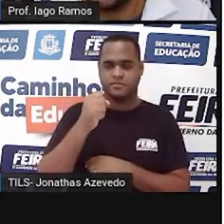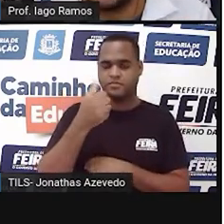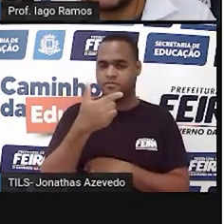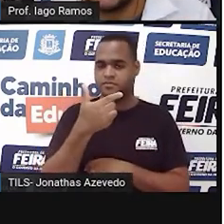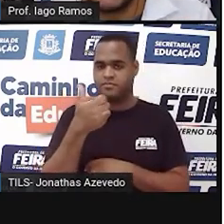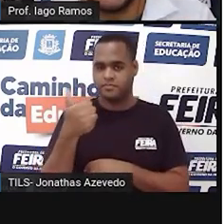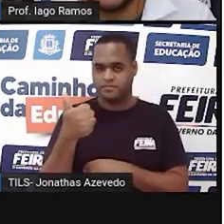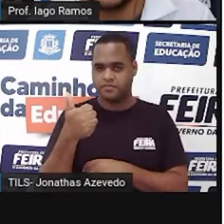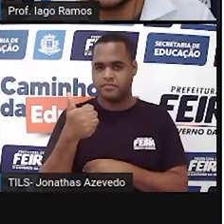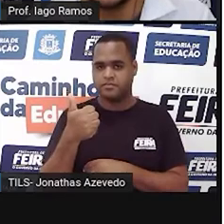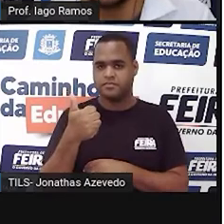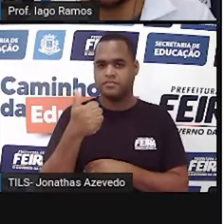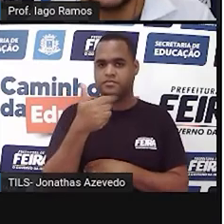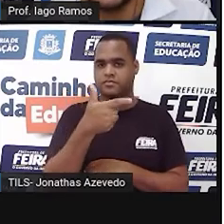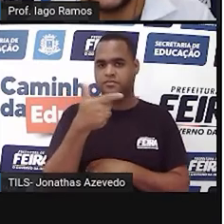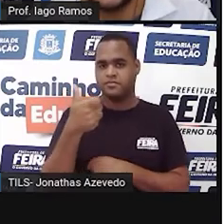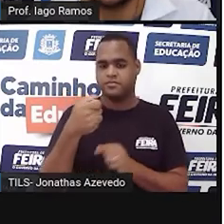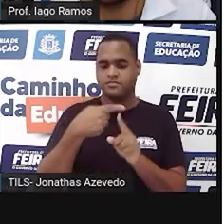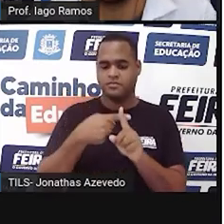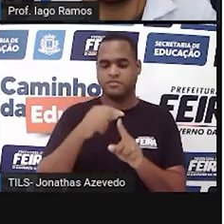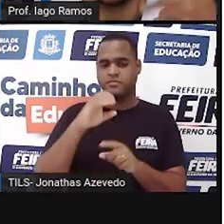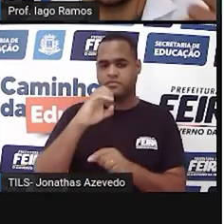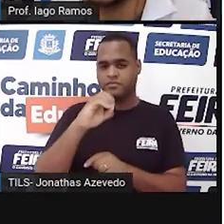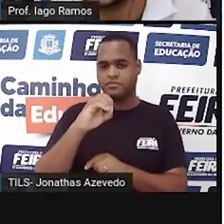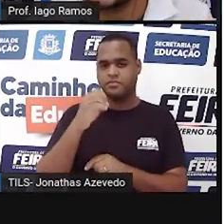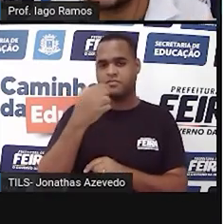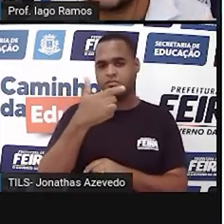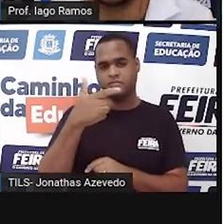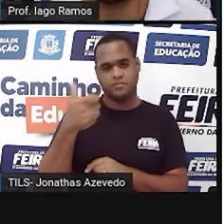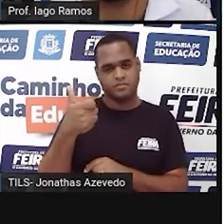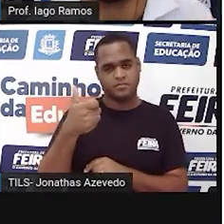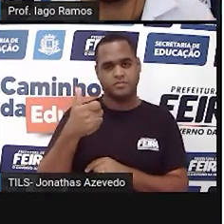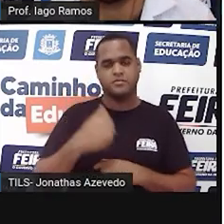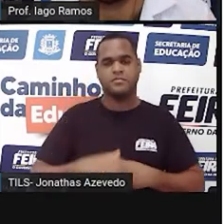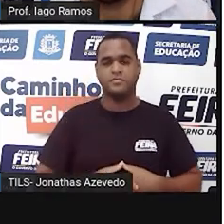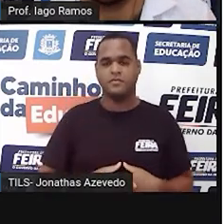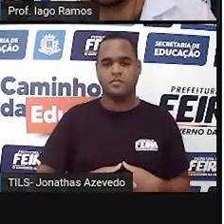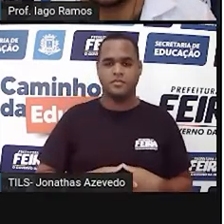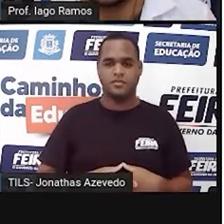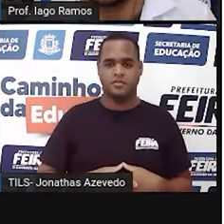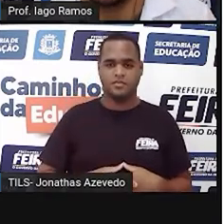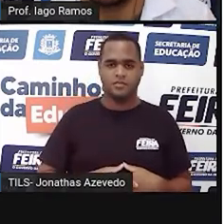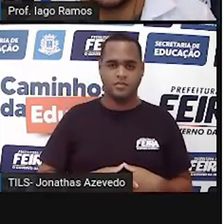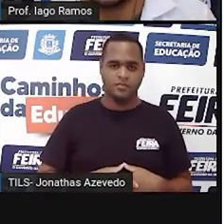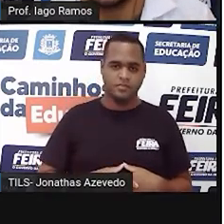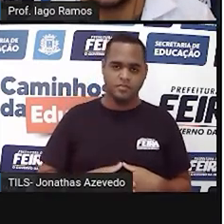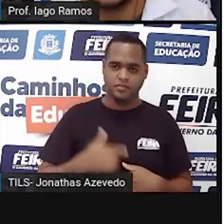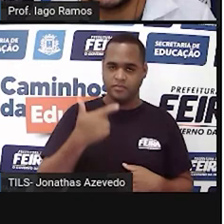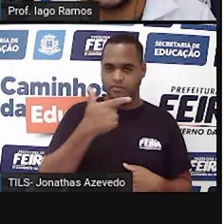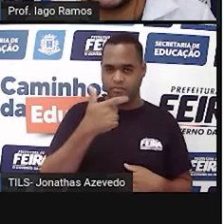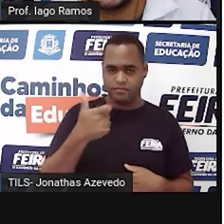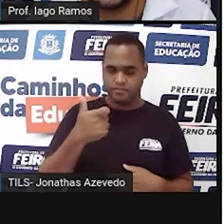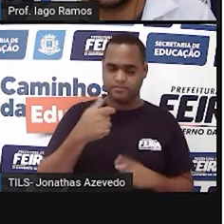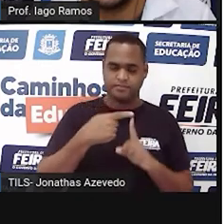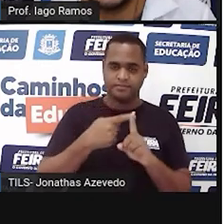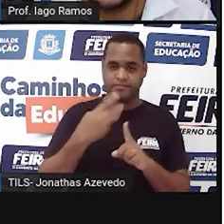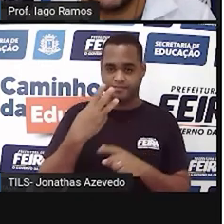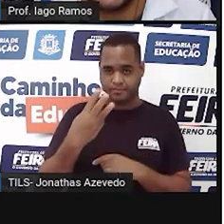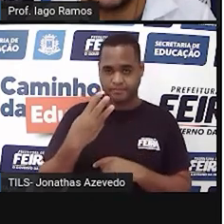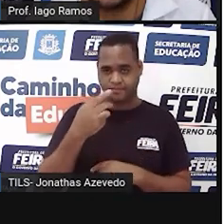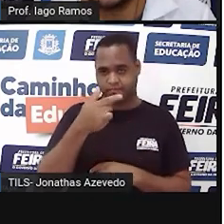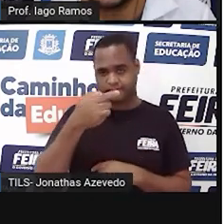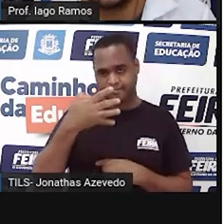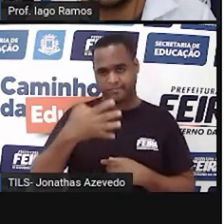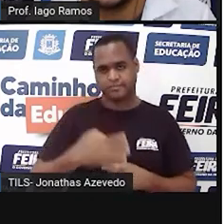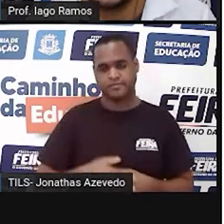21. 21 mais 0, continua sendo 21. 21 mais 3, 24.